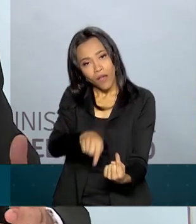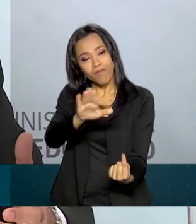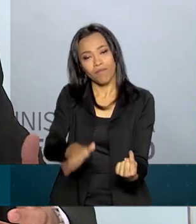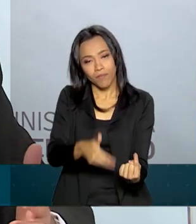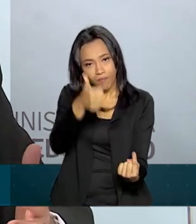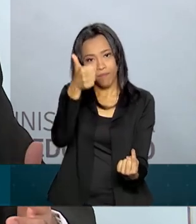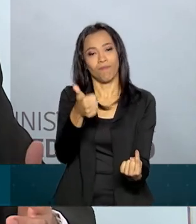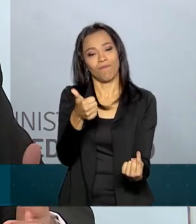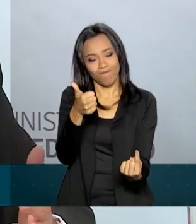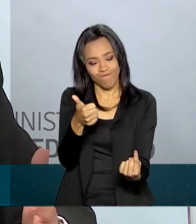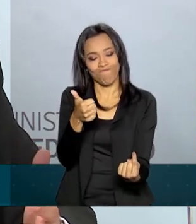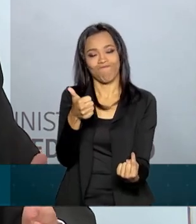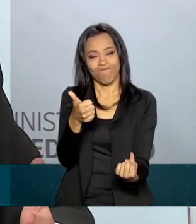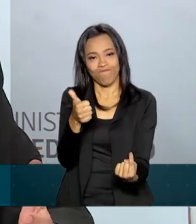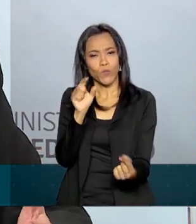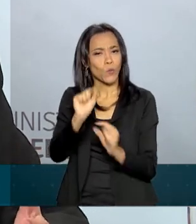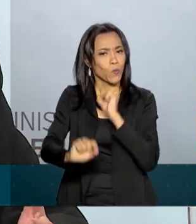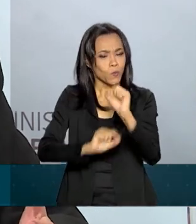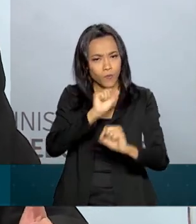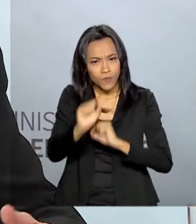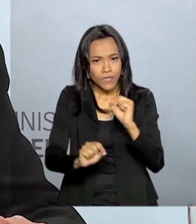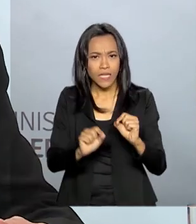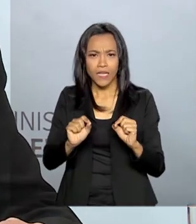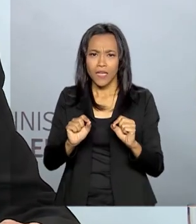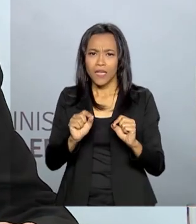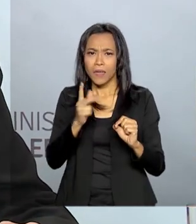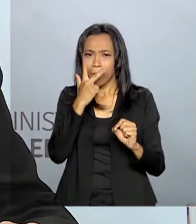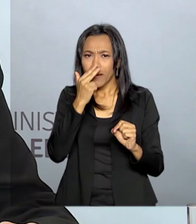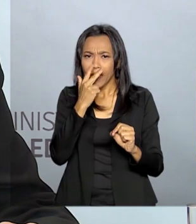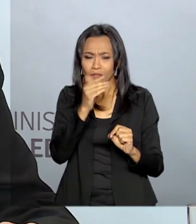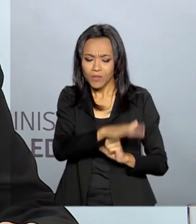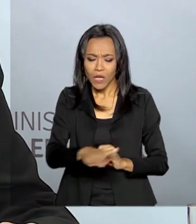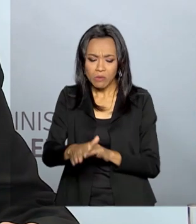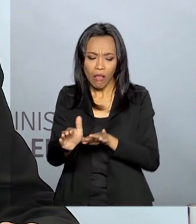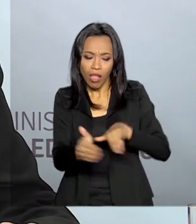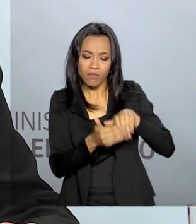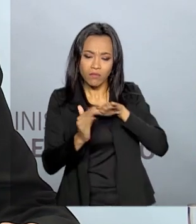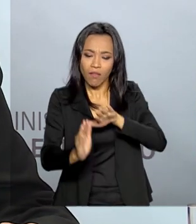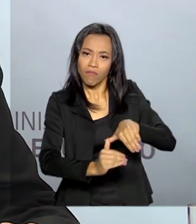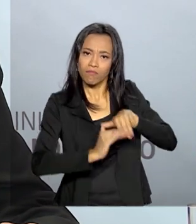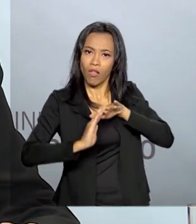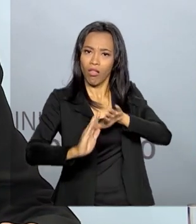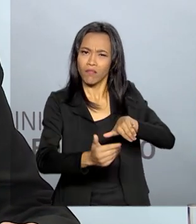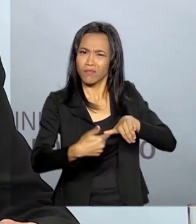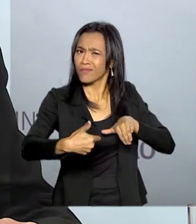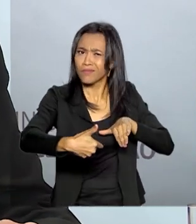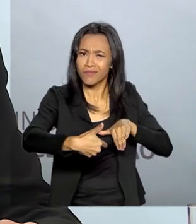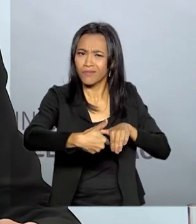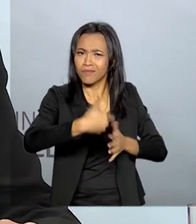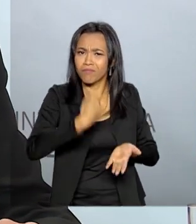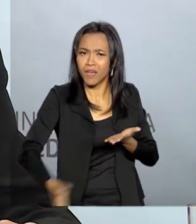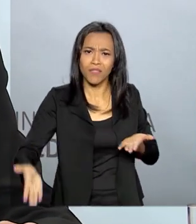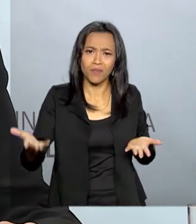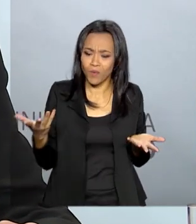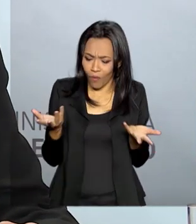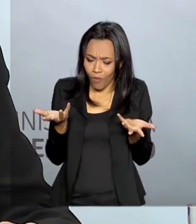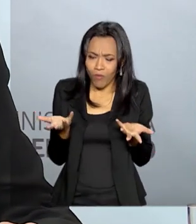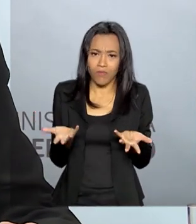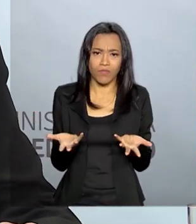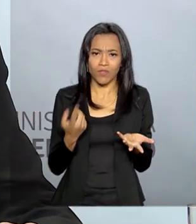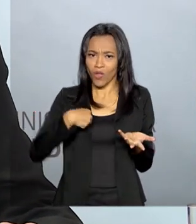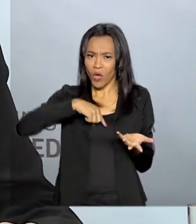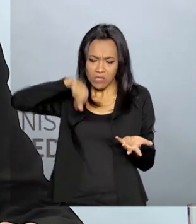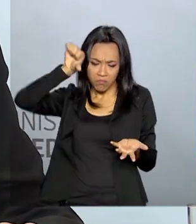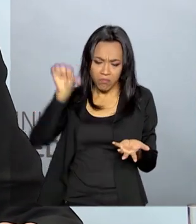potencial todo que vai ficando pelo caminho. Eu me recuso a acreditar que o brasileiro, eu me recuso a acreditar que a gente é